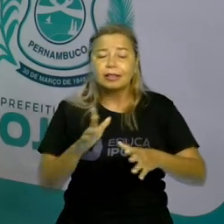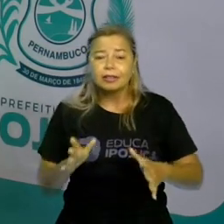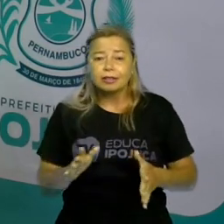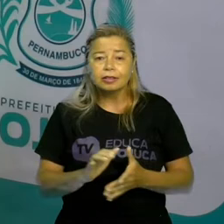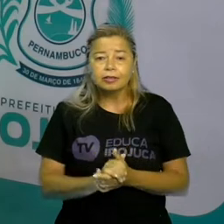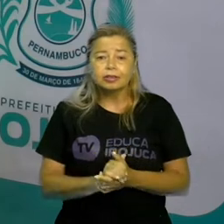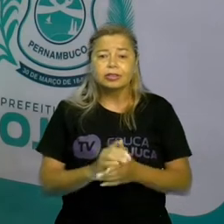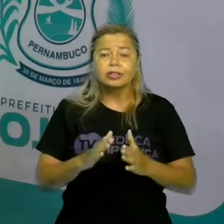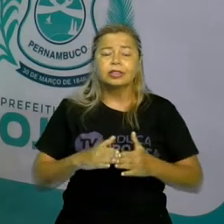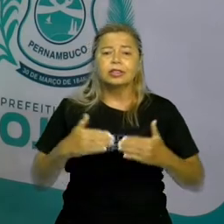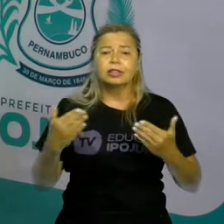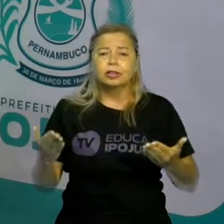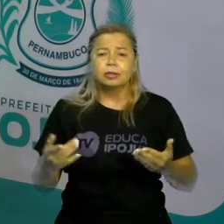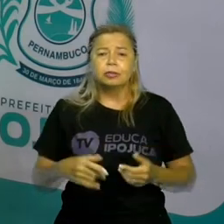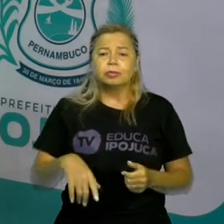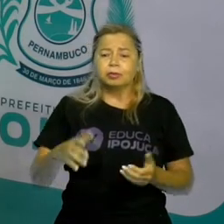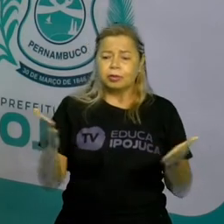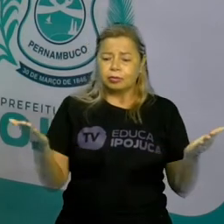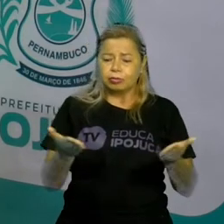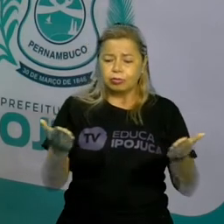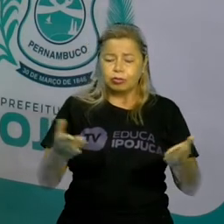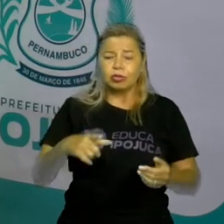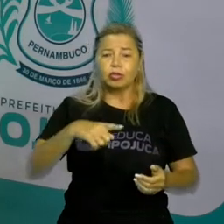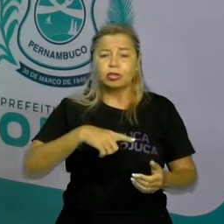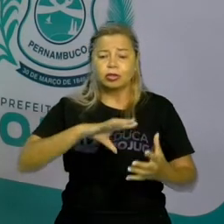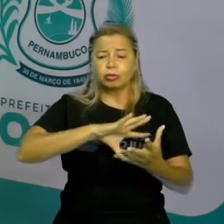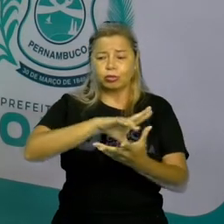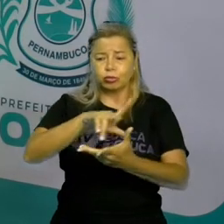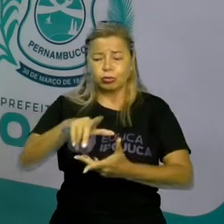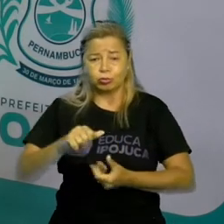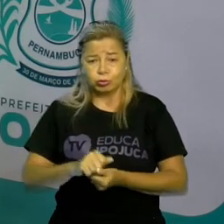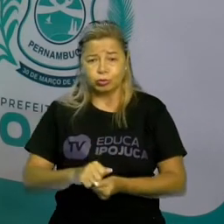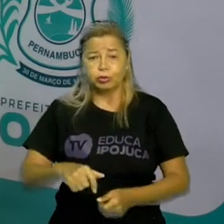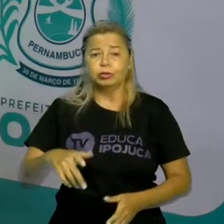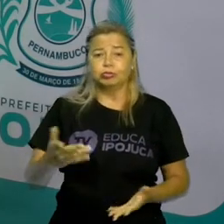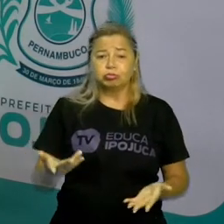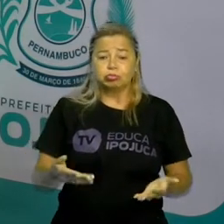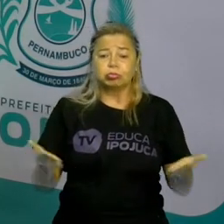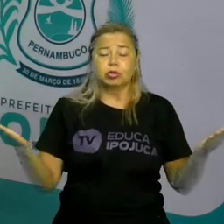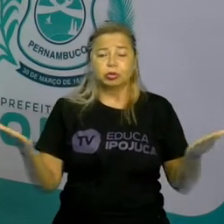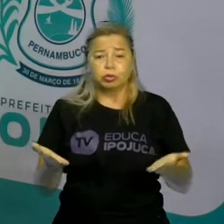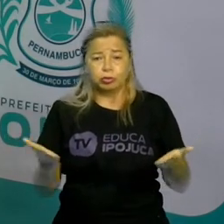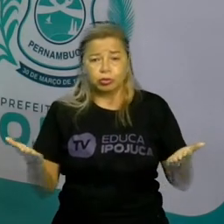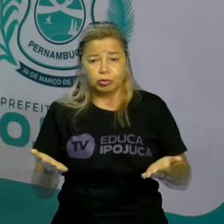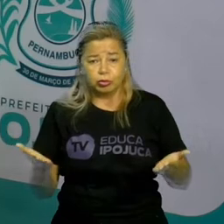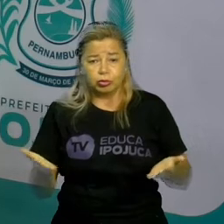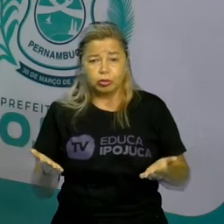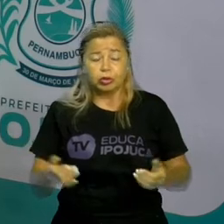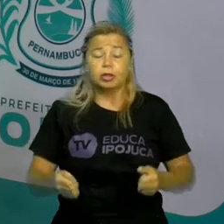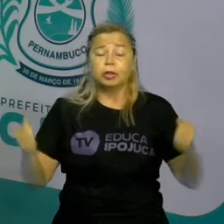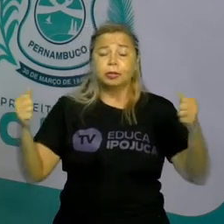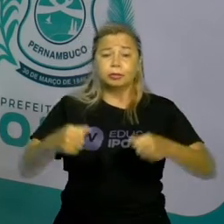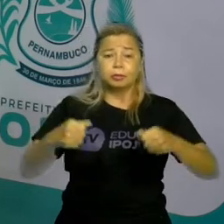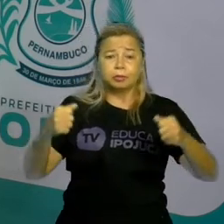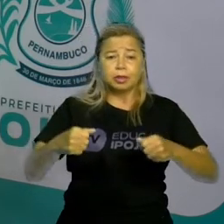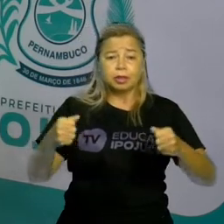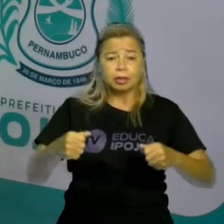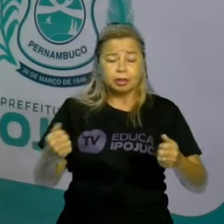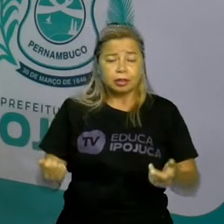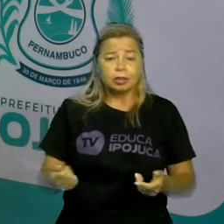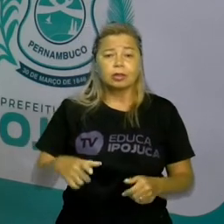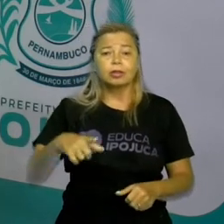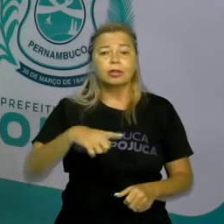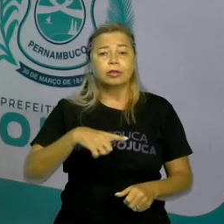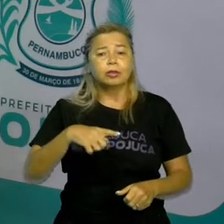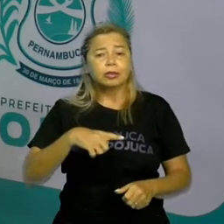tivemos vários conflitos, várias tensões, vários acordos, para a gente poder ter a configuração de países